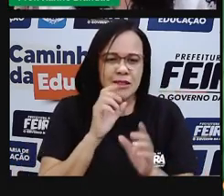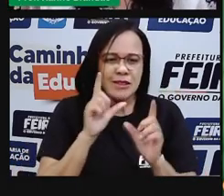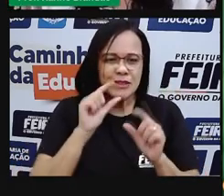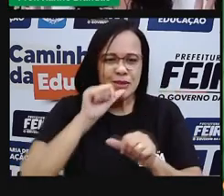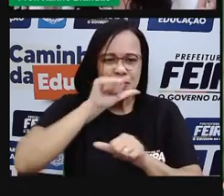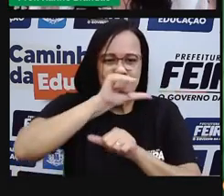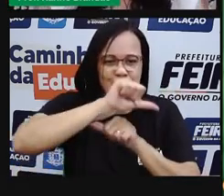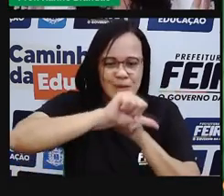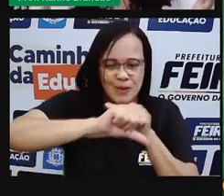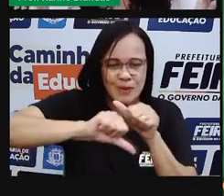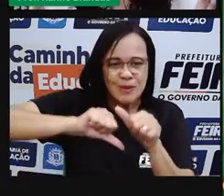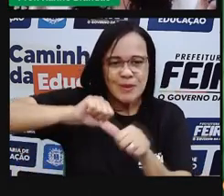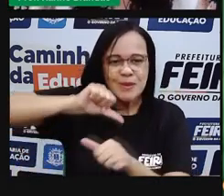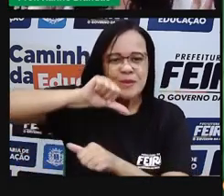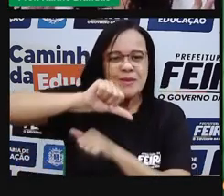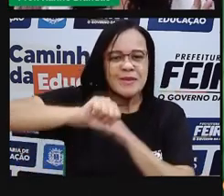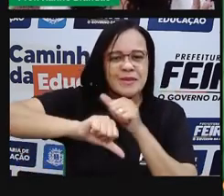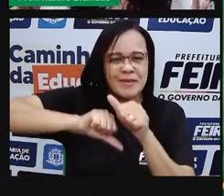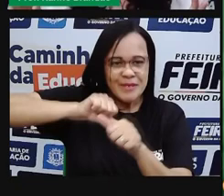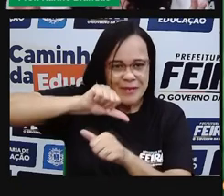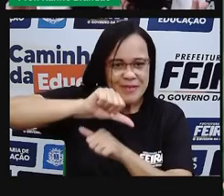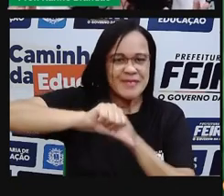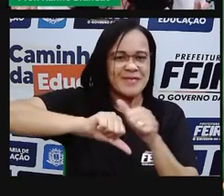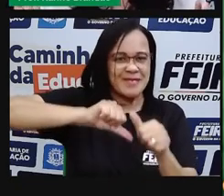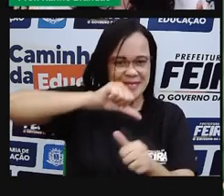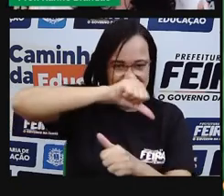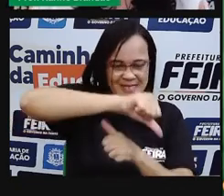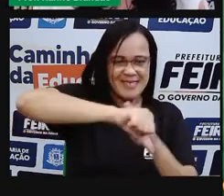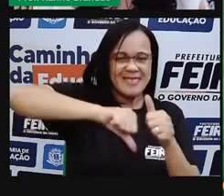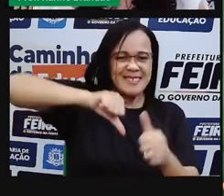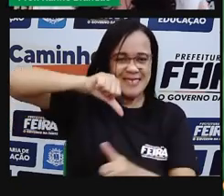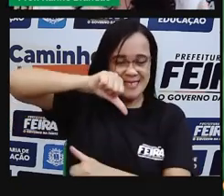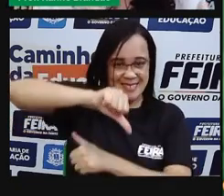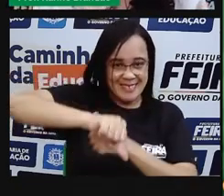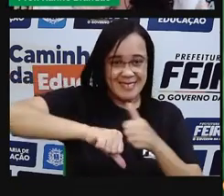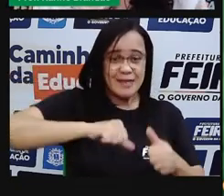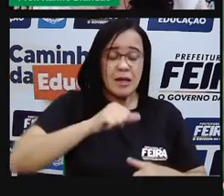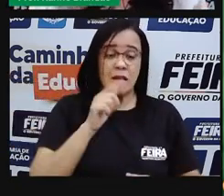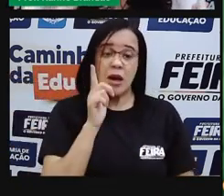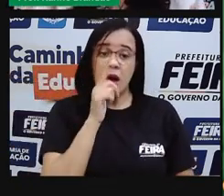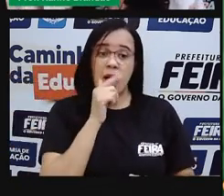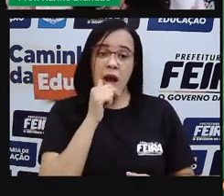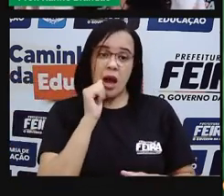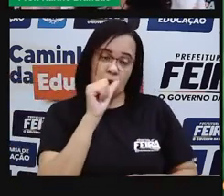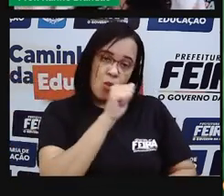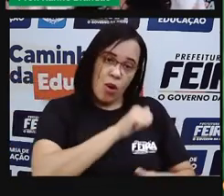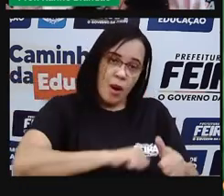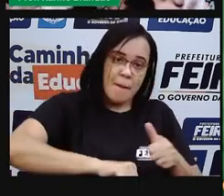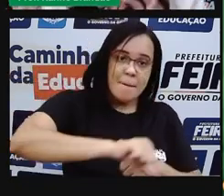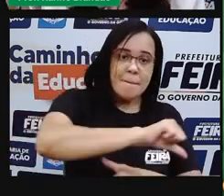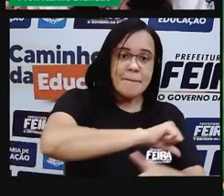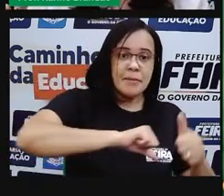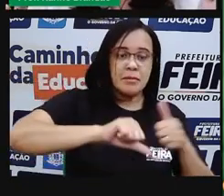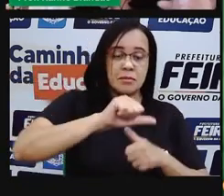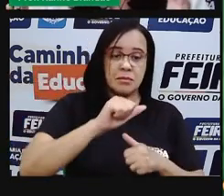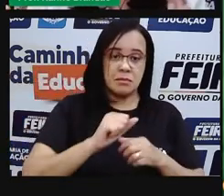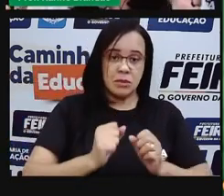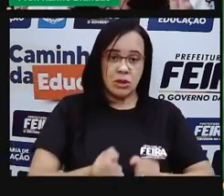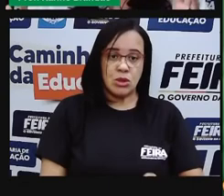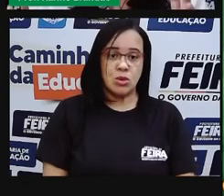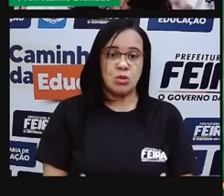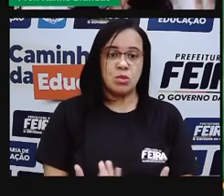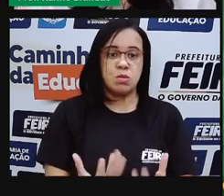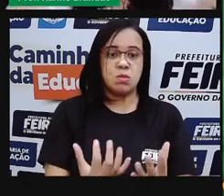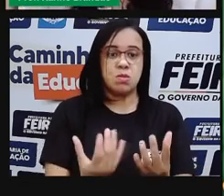água, o vapor de água, ele condensa, né? Ele sai de vapor e vai para o